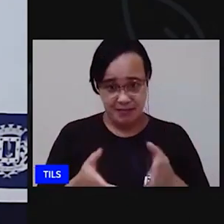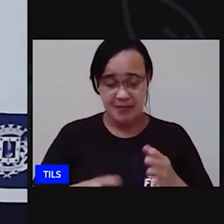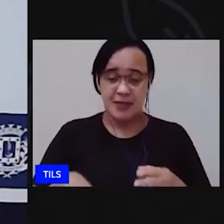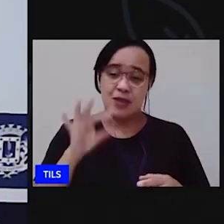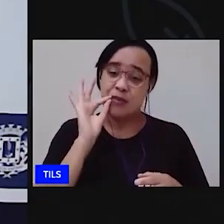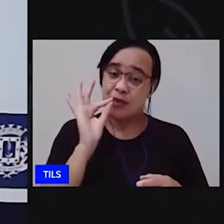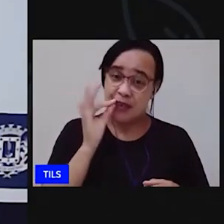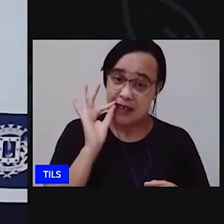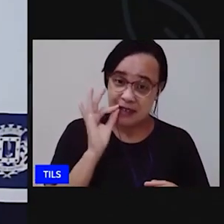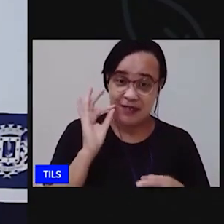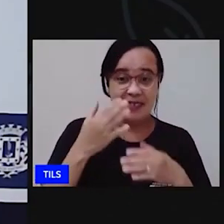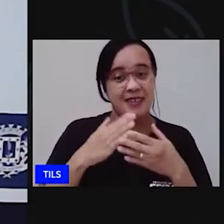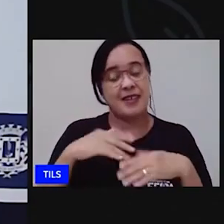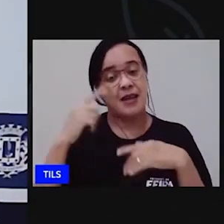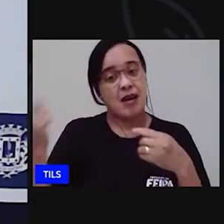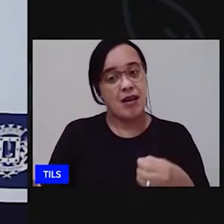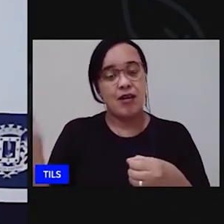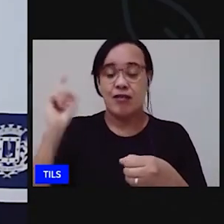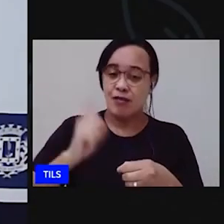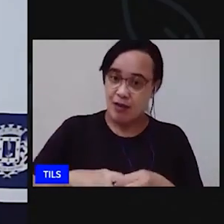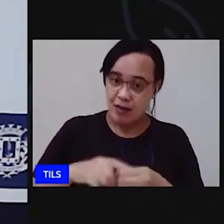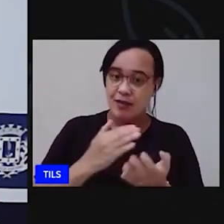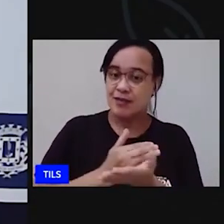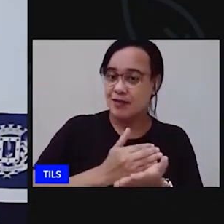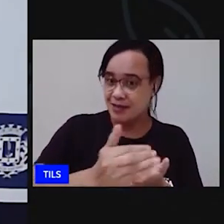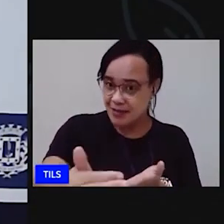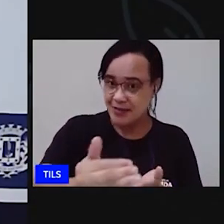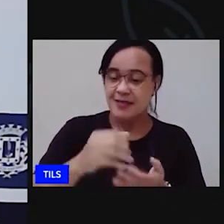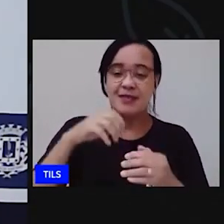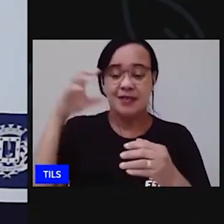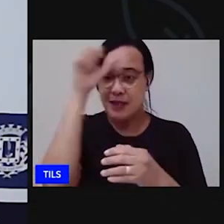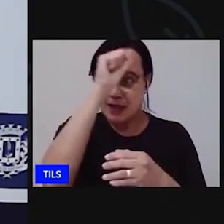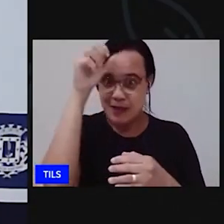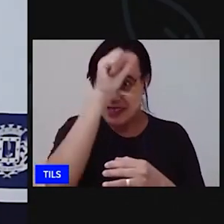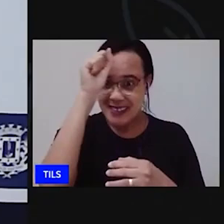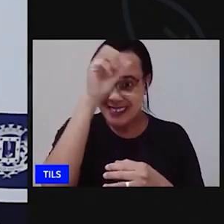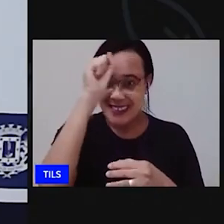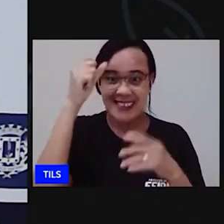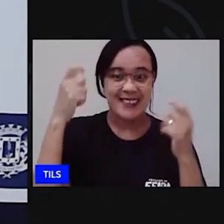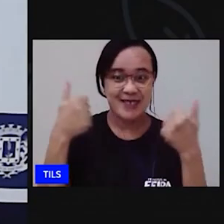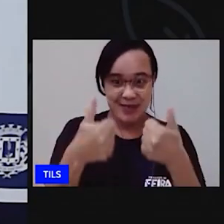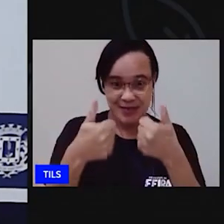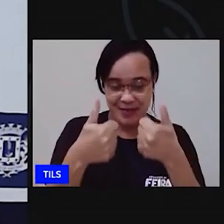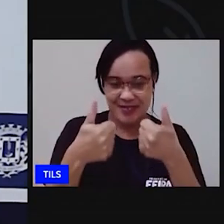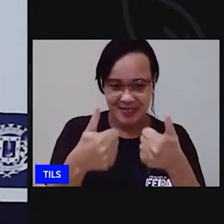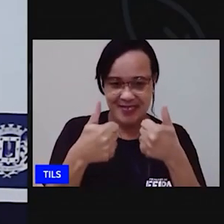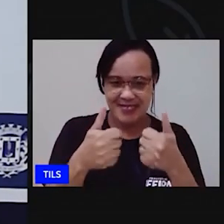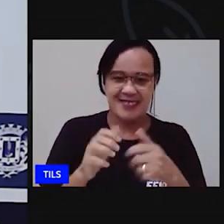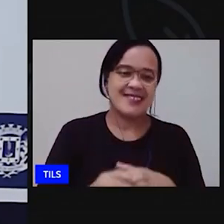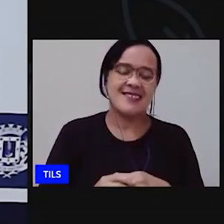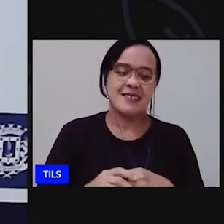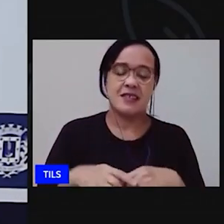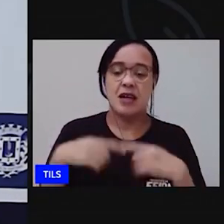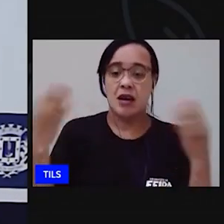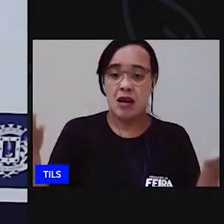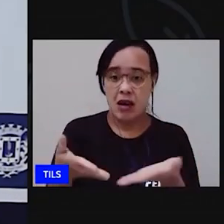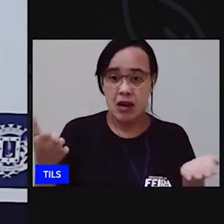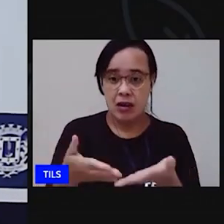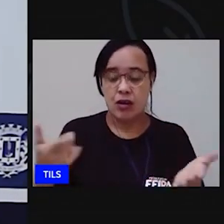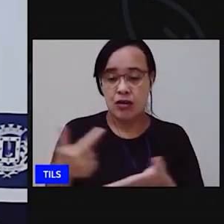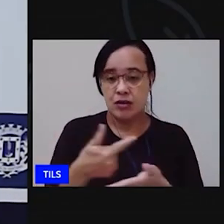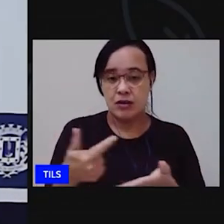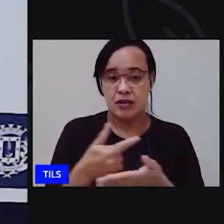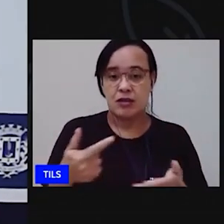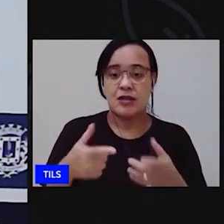café. Agora vamos voltar aqui para continuar aprendendo, tá bom? Nesse segundo momento da aula de